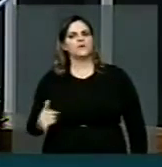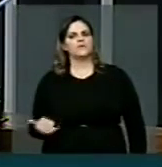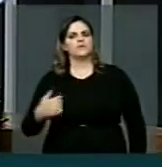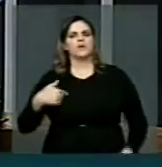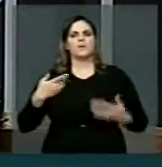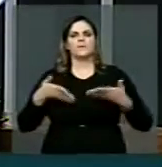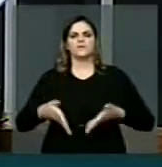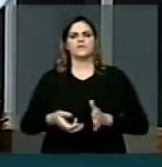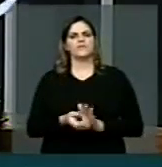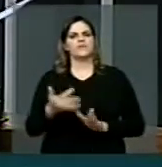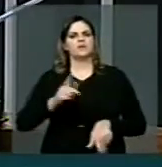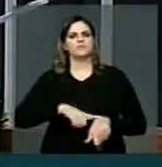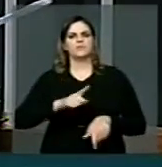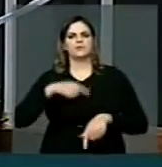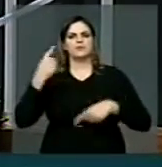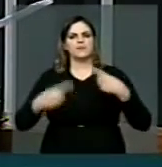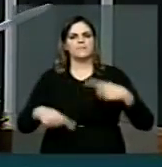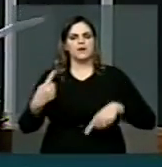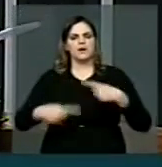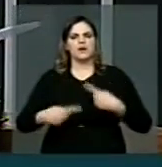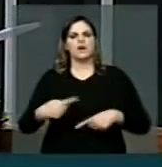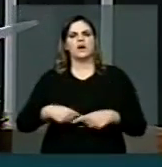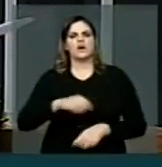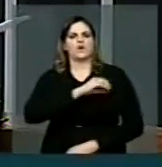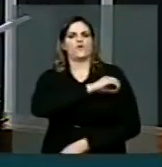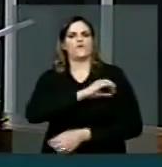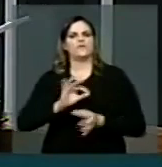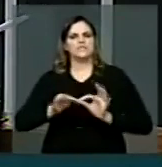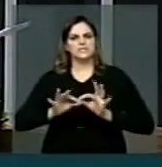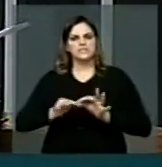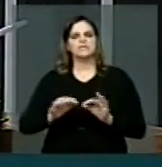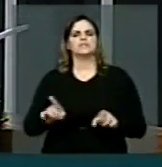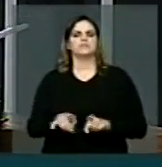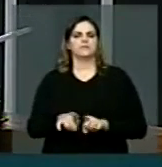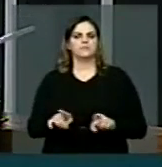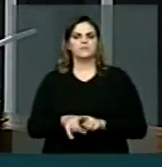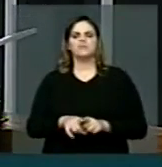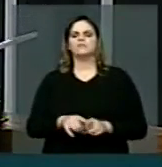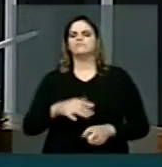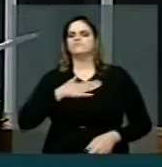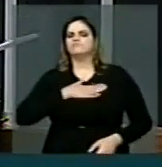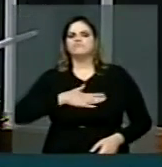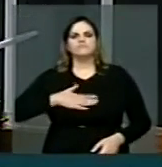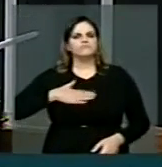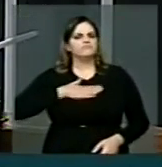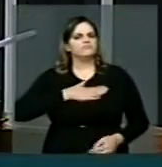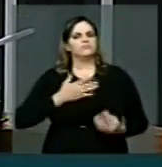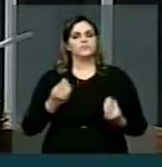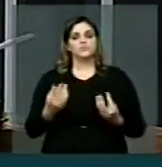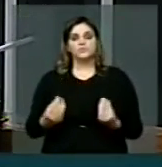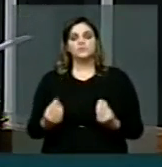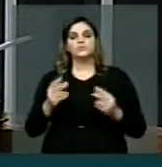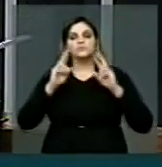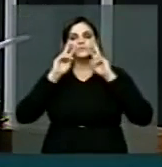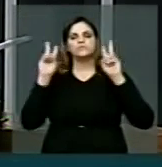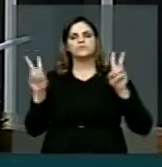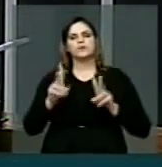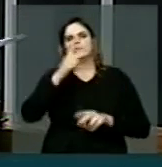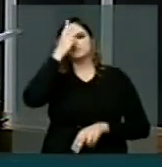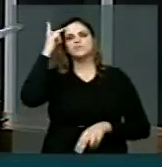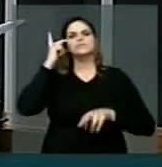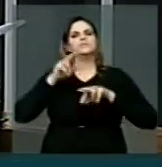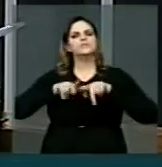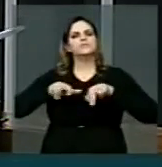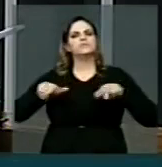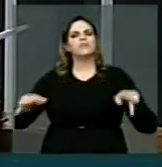Participei de vários debates e oficinas. Foi muito gratificante ver a presença lá de